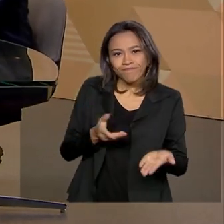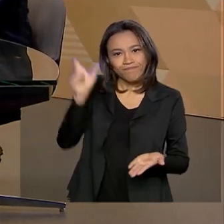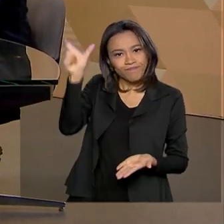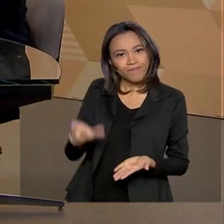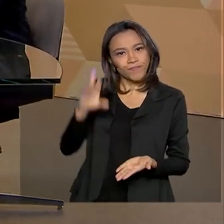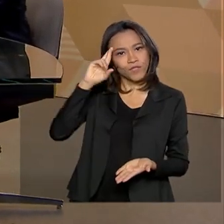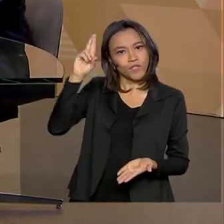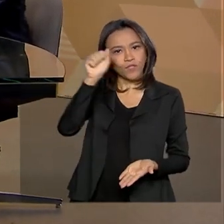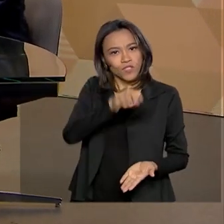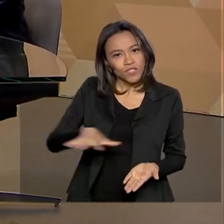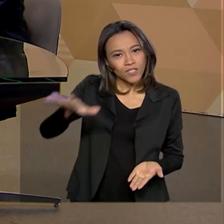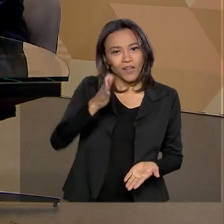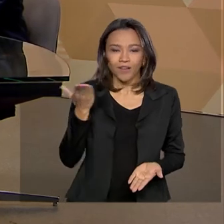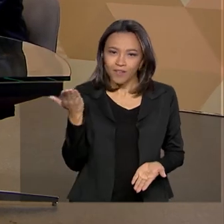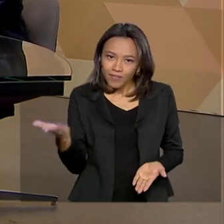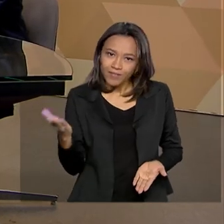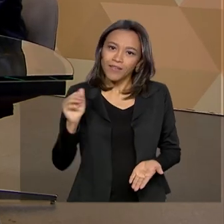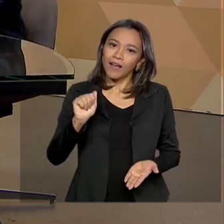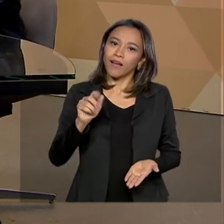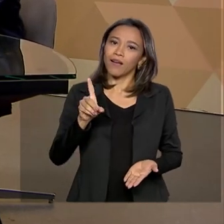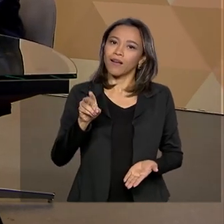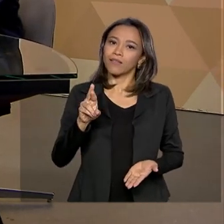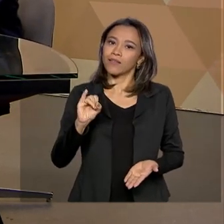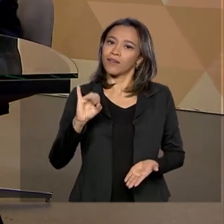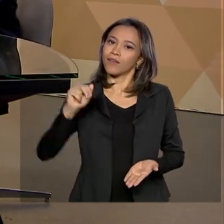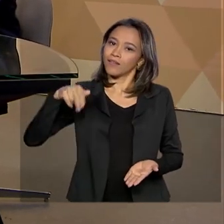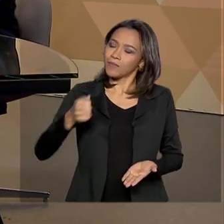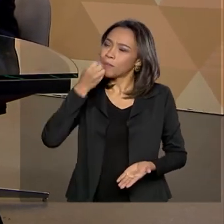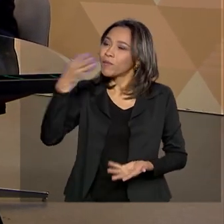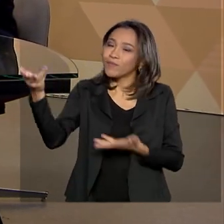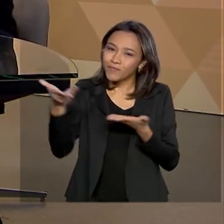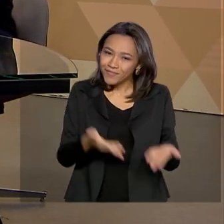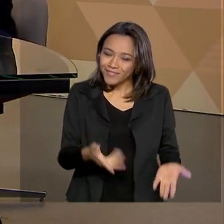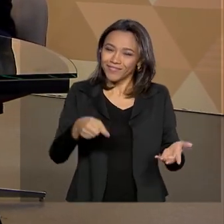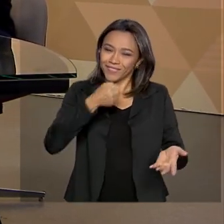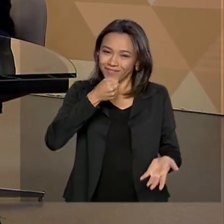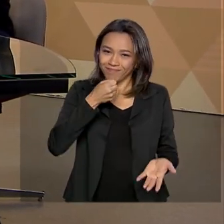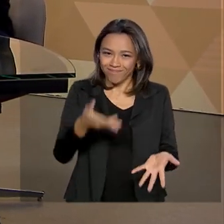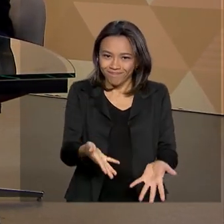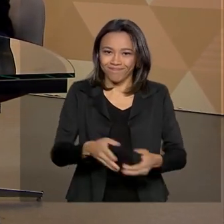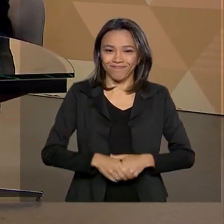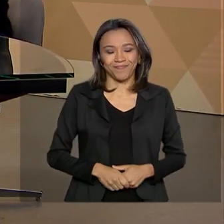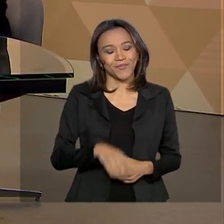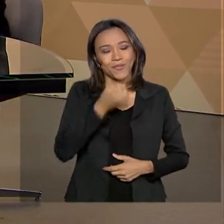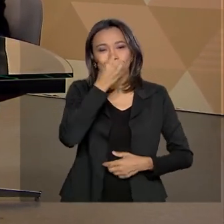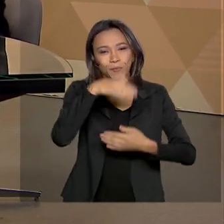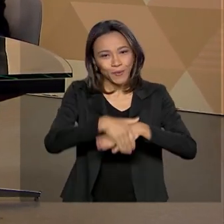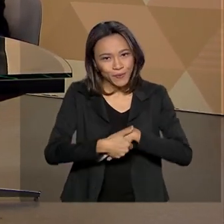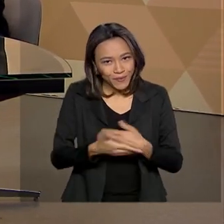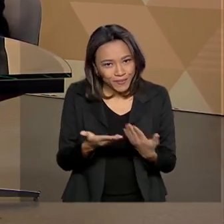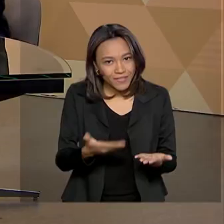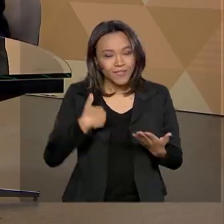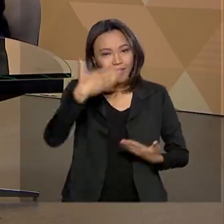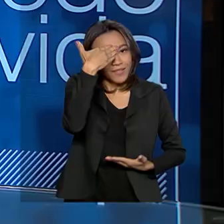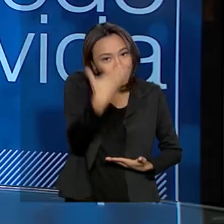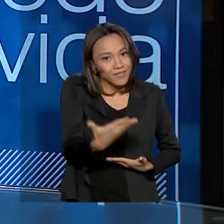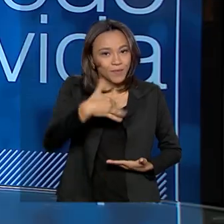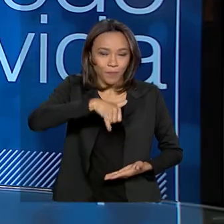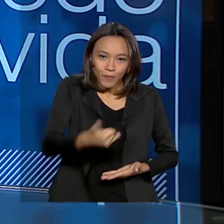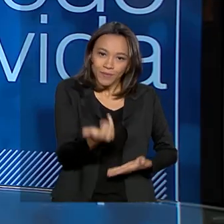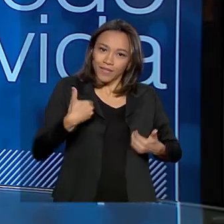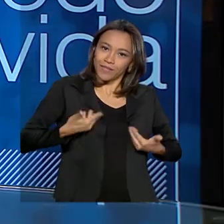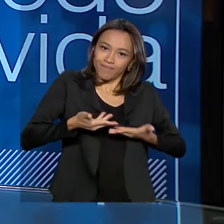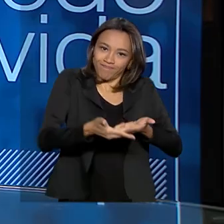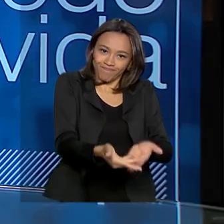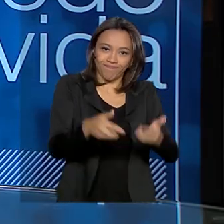-geral da PRF, Adriano Furtado. Seja muito bem-vindo ao Brasil em Pauta, diretor. Boa noite, Ana. Agradeço a oportunidade de